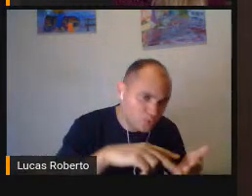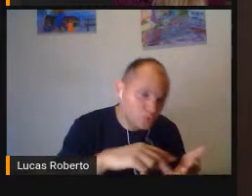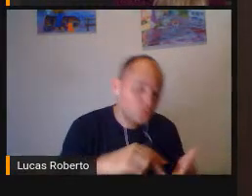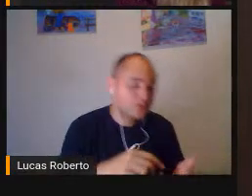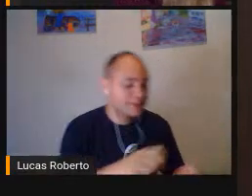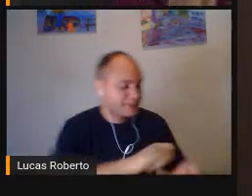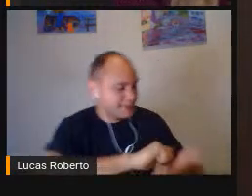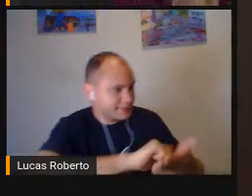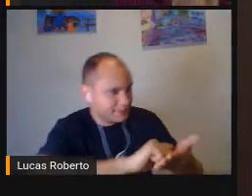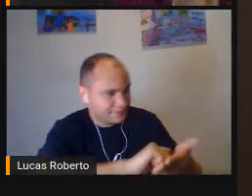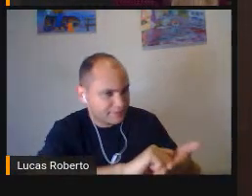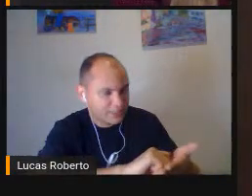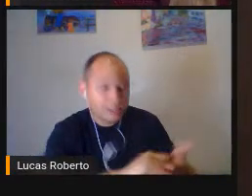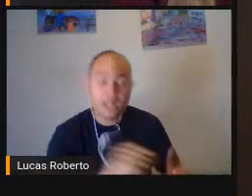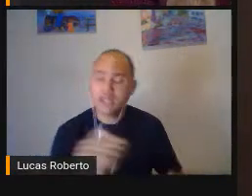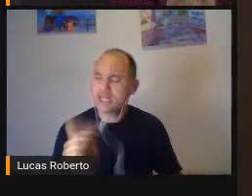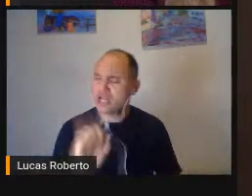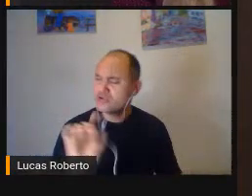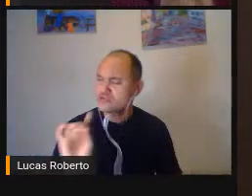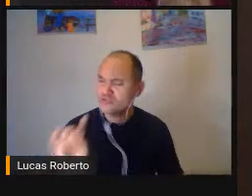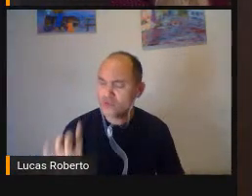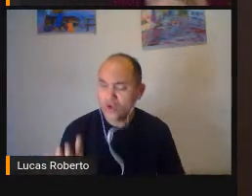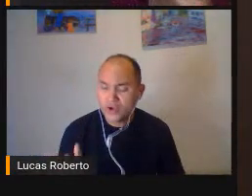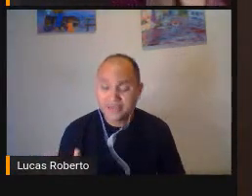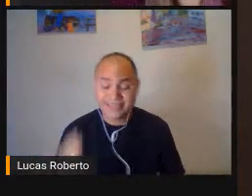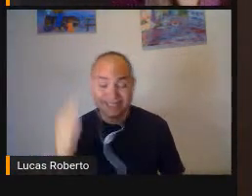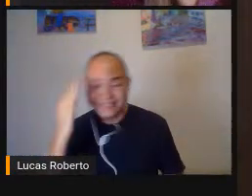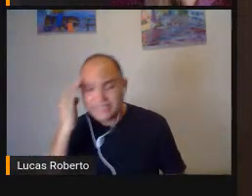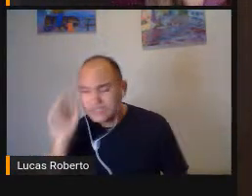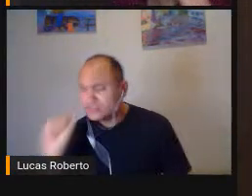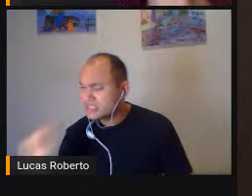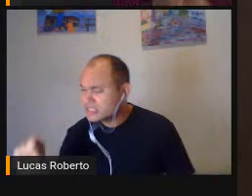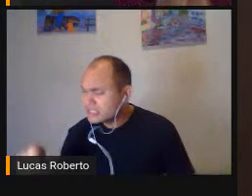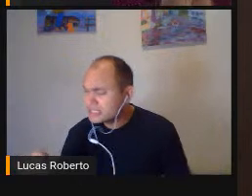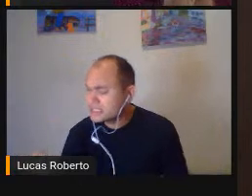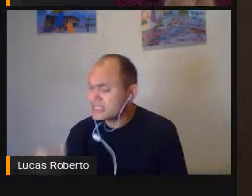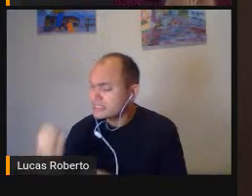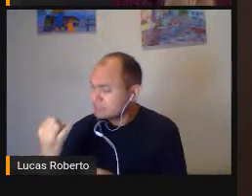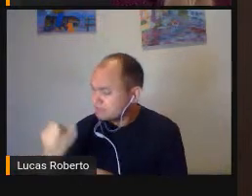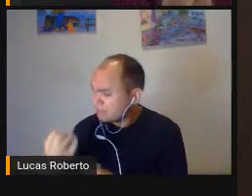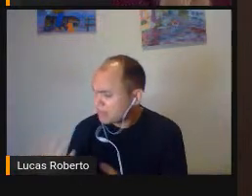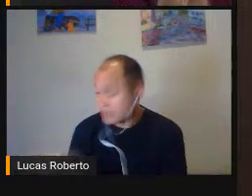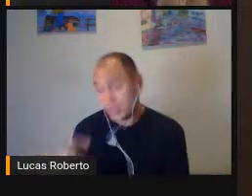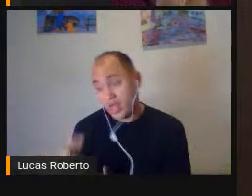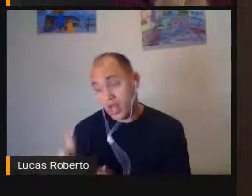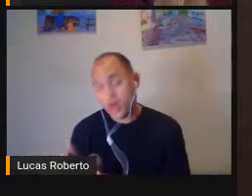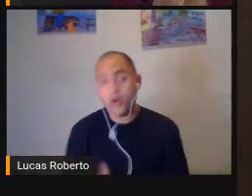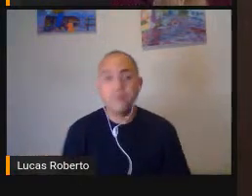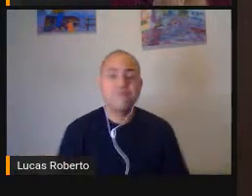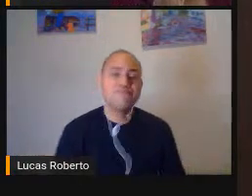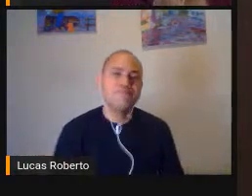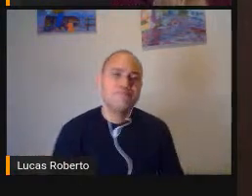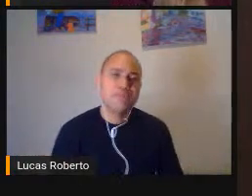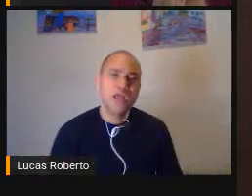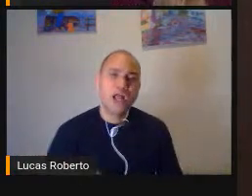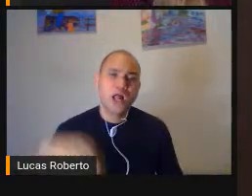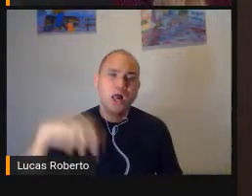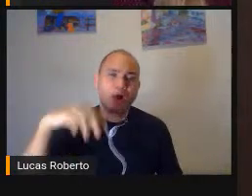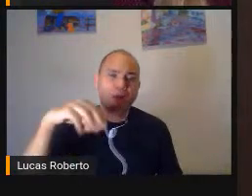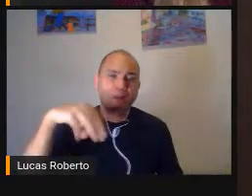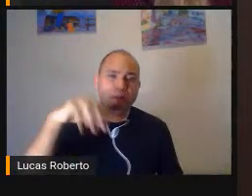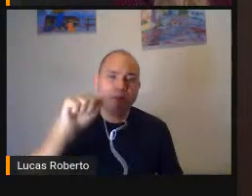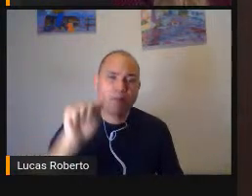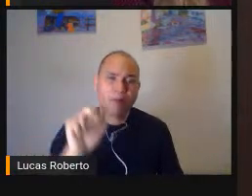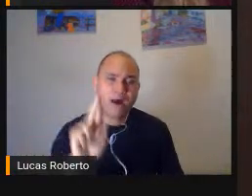decodificar Signos Para o Markursky Que é um teórico Referência Nessa área A leitura e